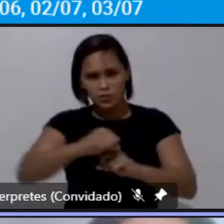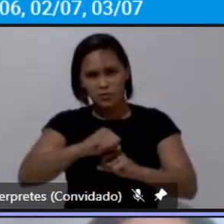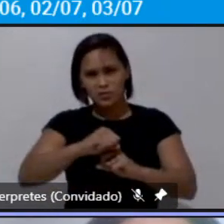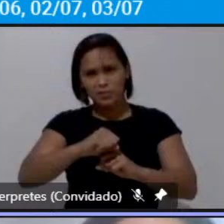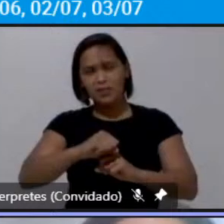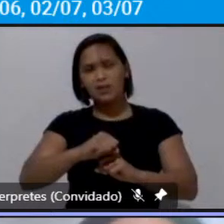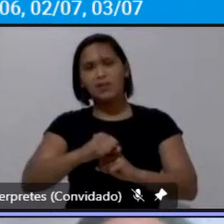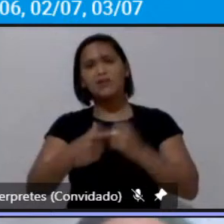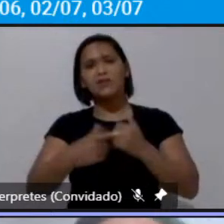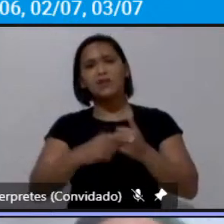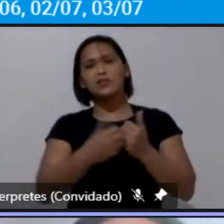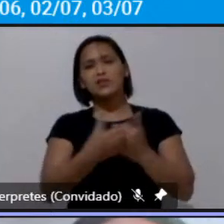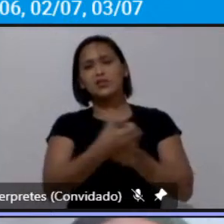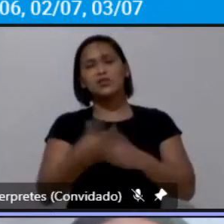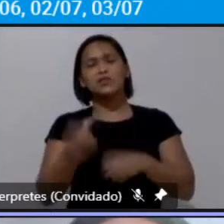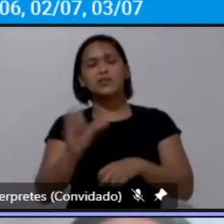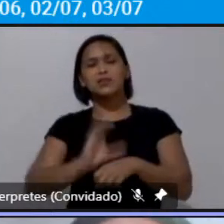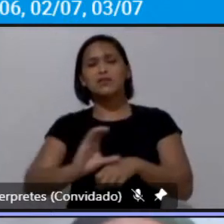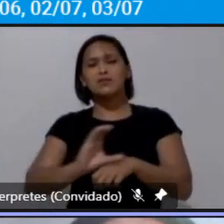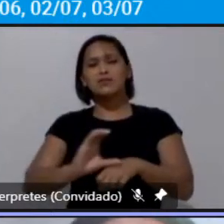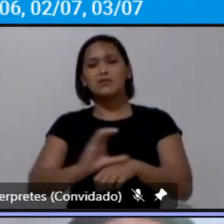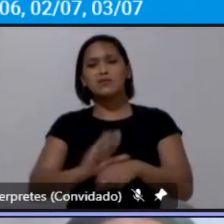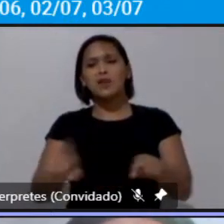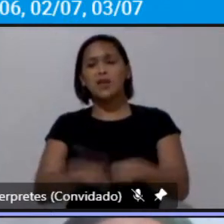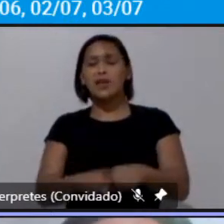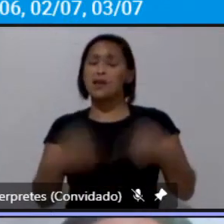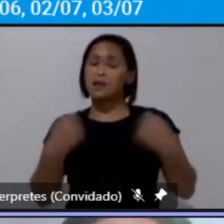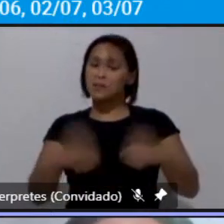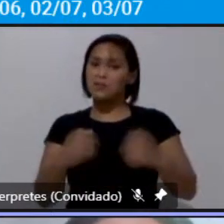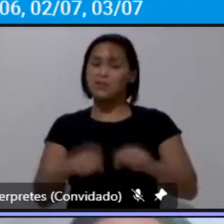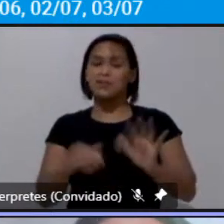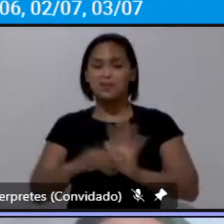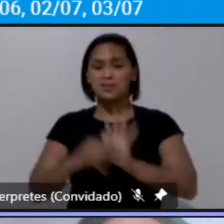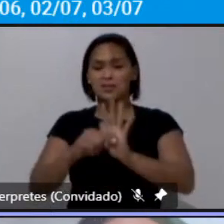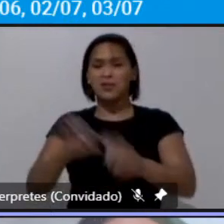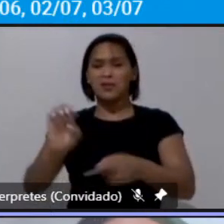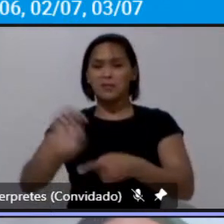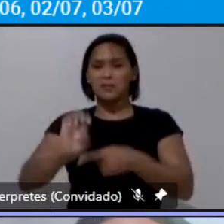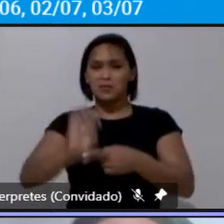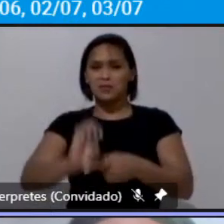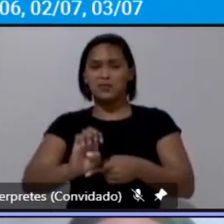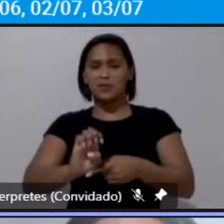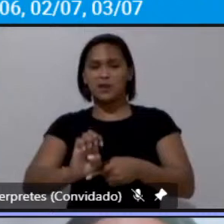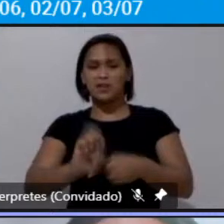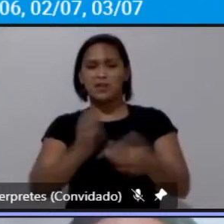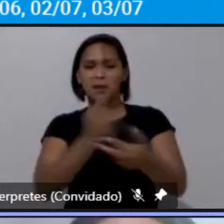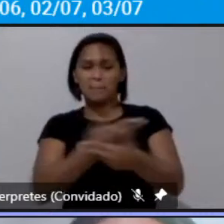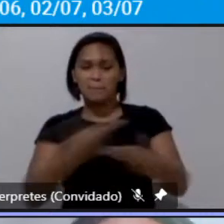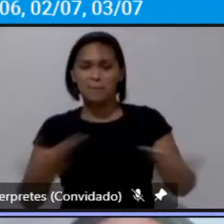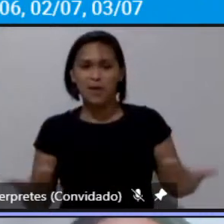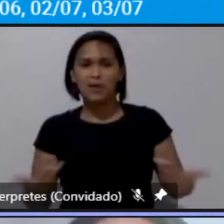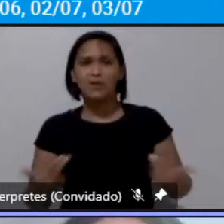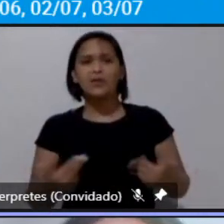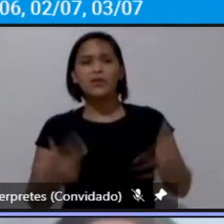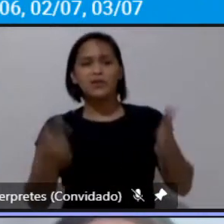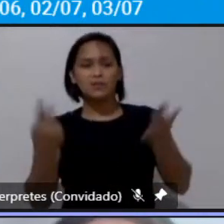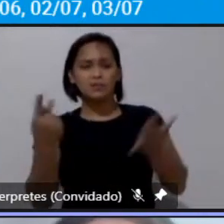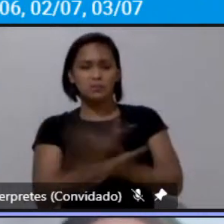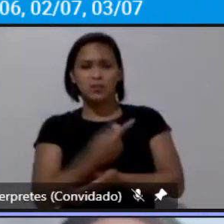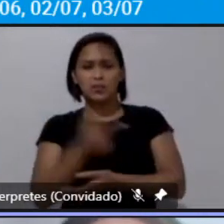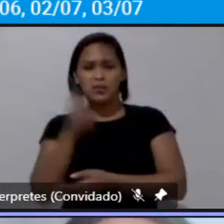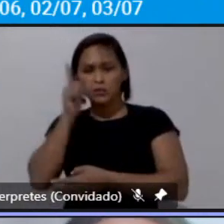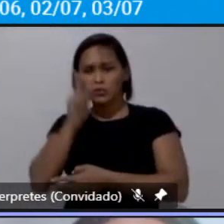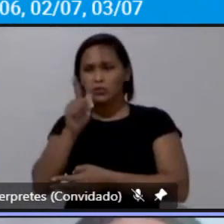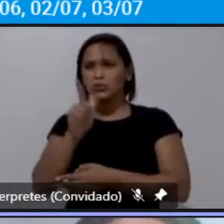6º como a Silvana falou que deve ser prestado pelo Estado na maioria dos casos esse serviço é